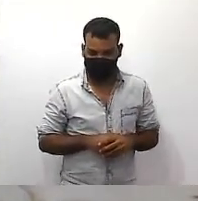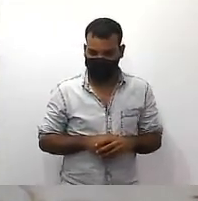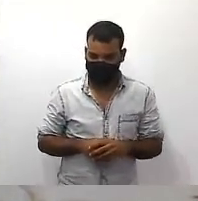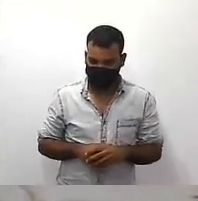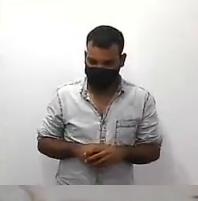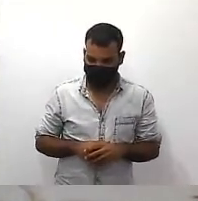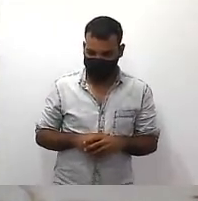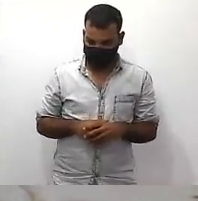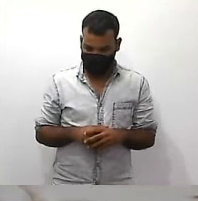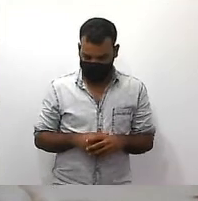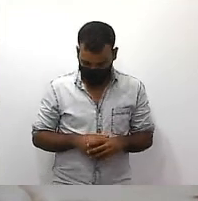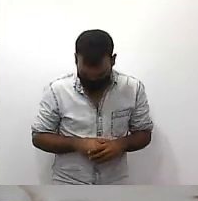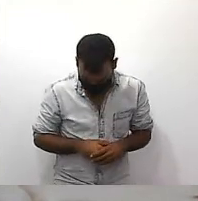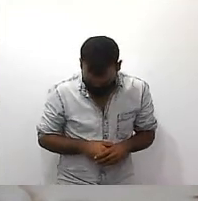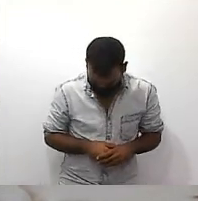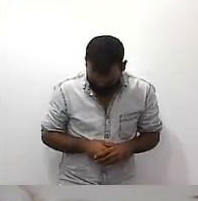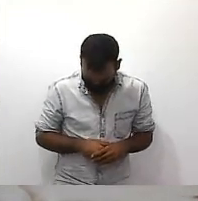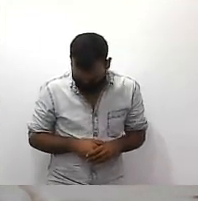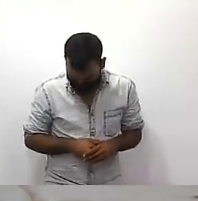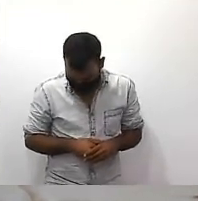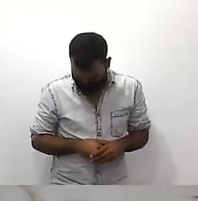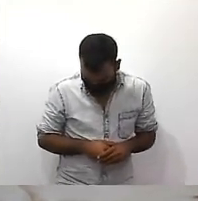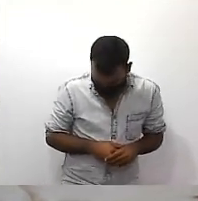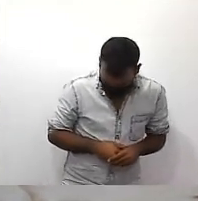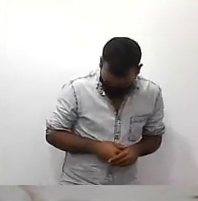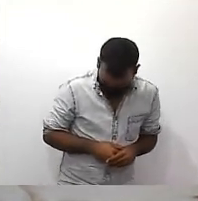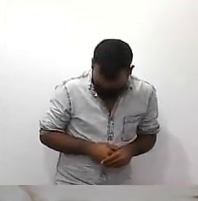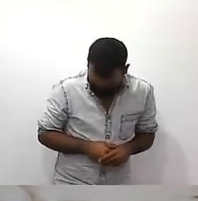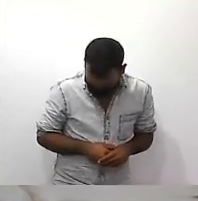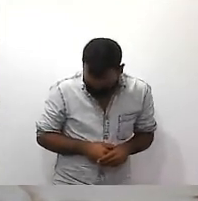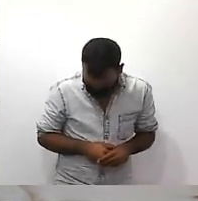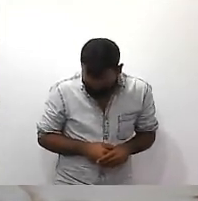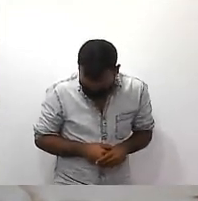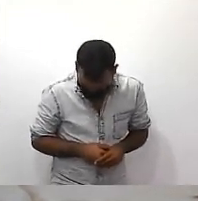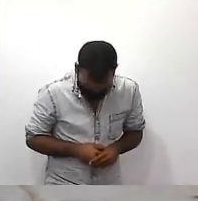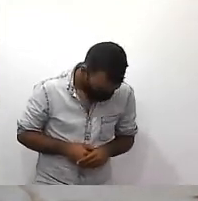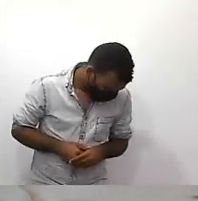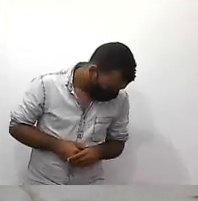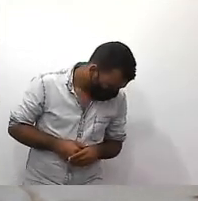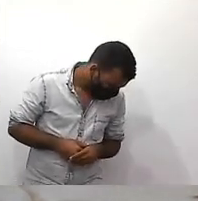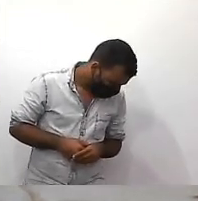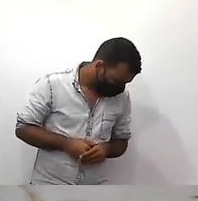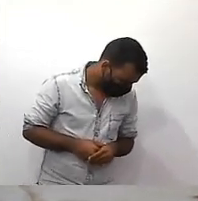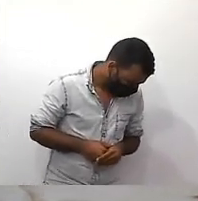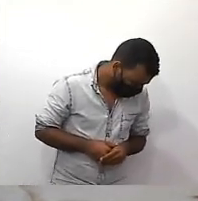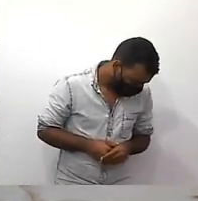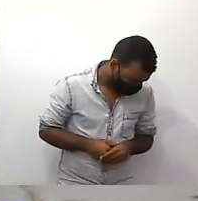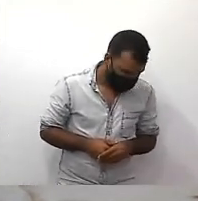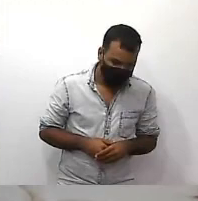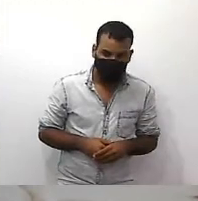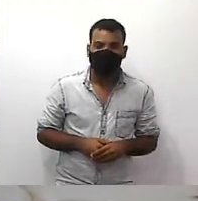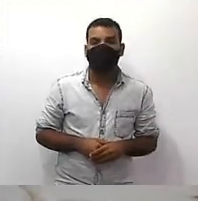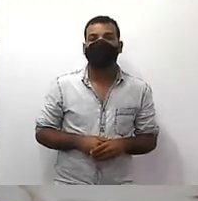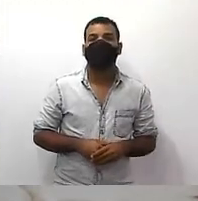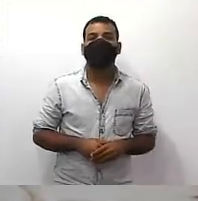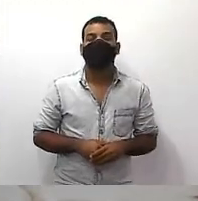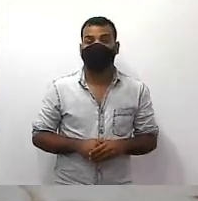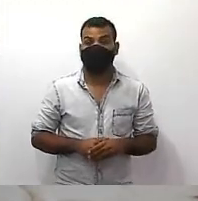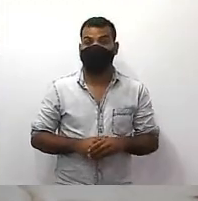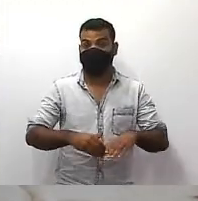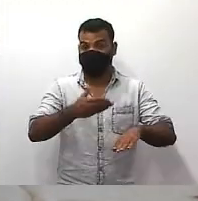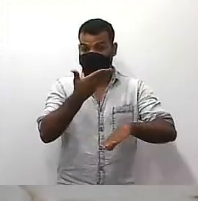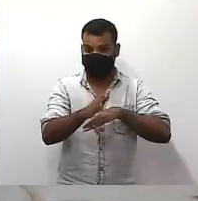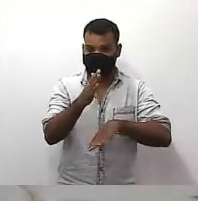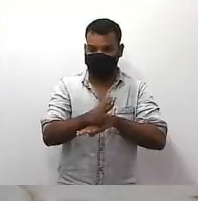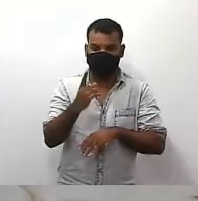conceito fica mais claro fechou comigo então vamos voltar lá para nossa vídeo aula a atividade é a hora de treinar a hora de pôr em